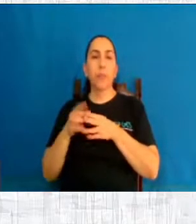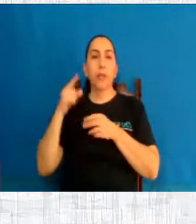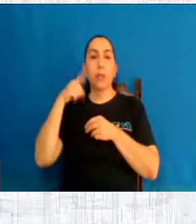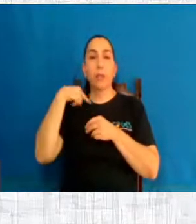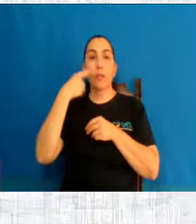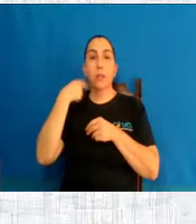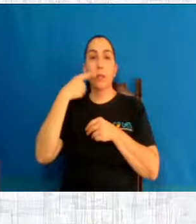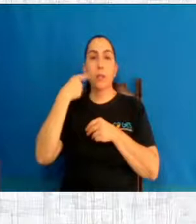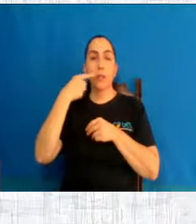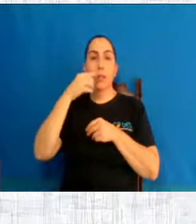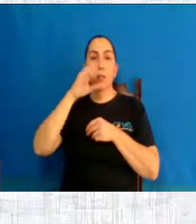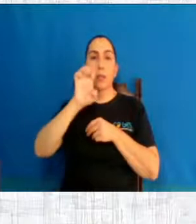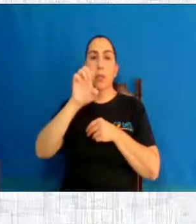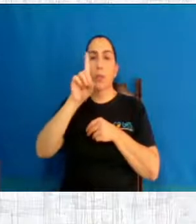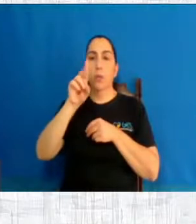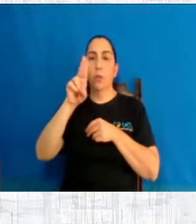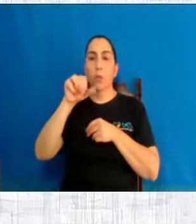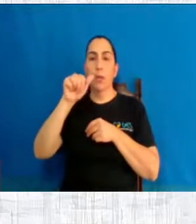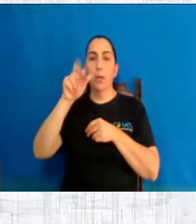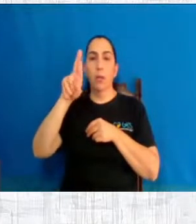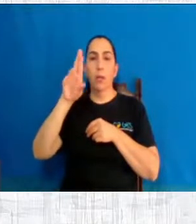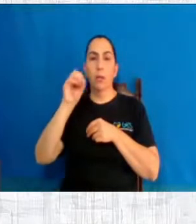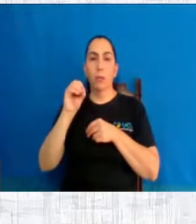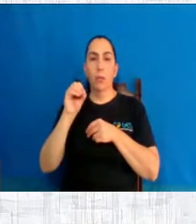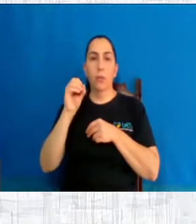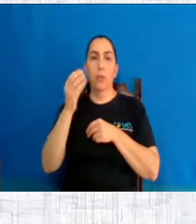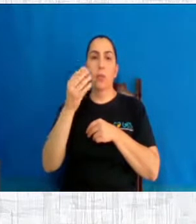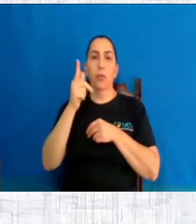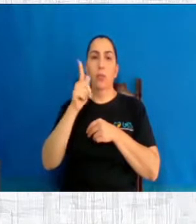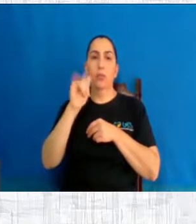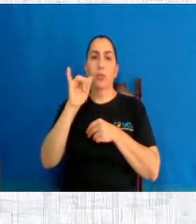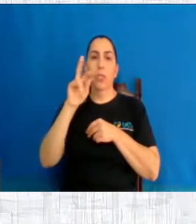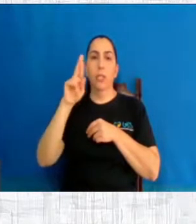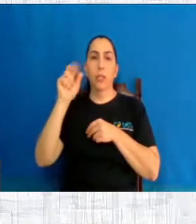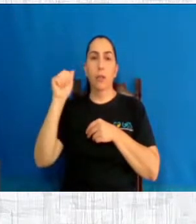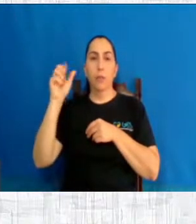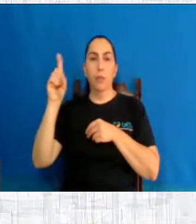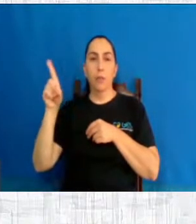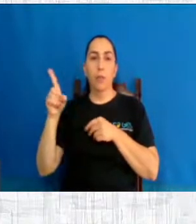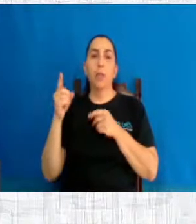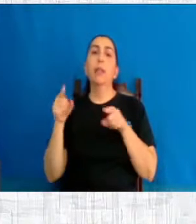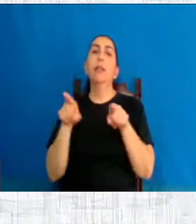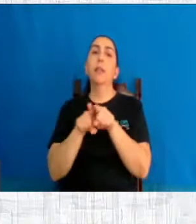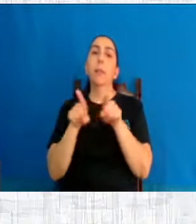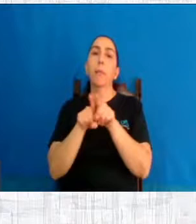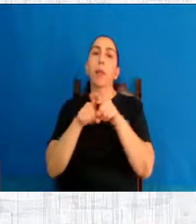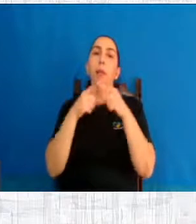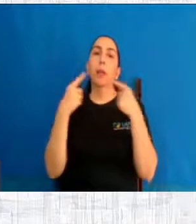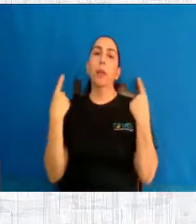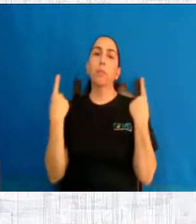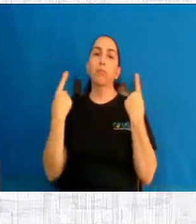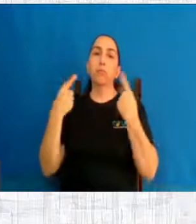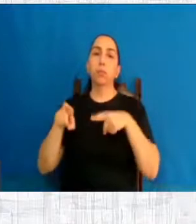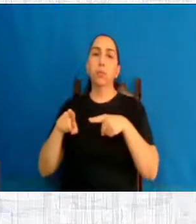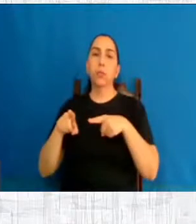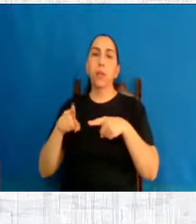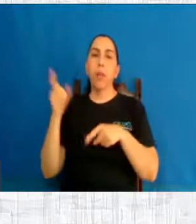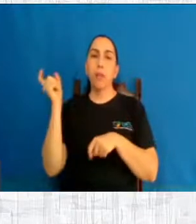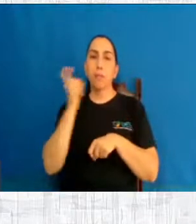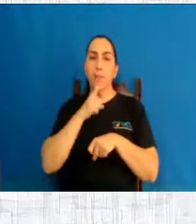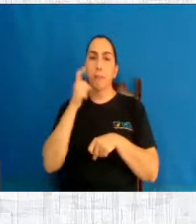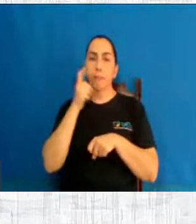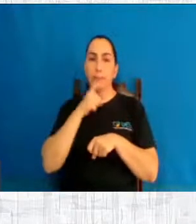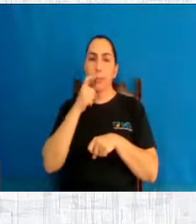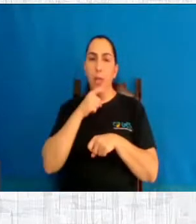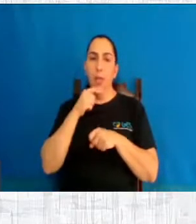Eduardo Girão, do Podemos. E o mais importante, combatemos as falácias, porque repetem uma mentira mil vezes até que ela passe por